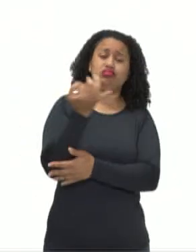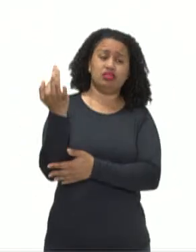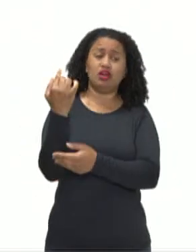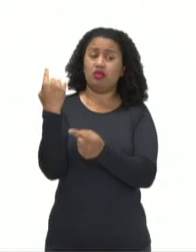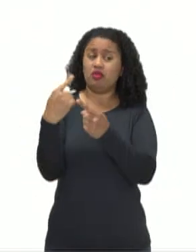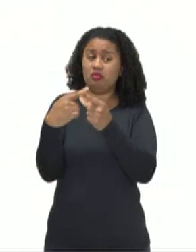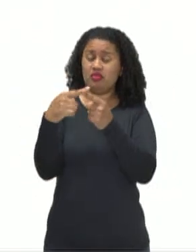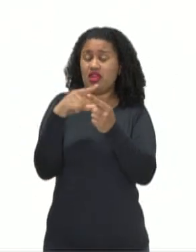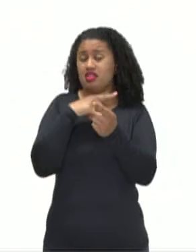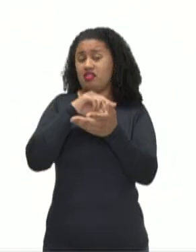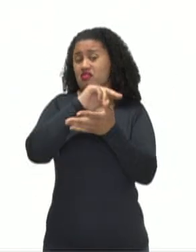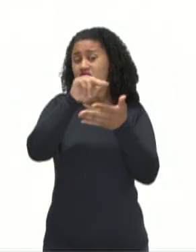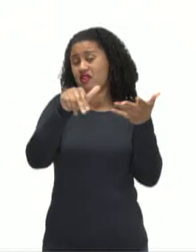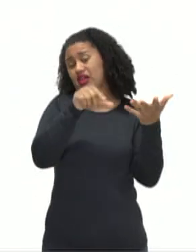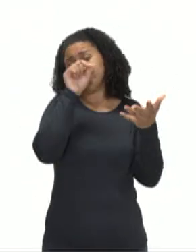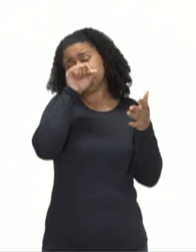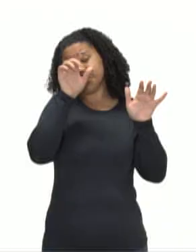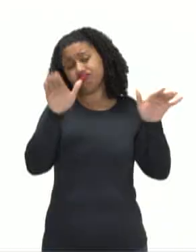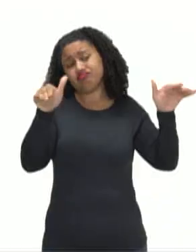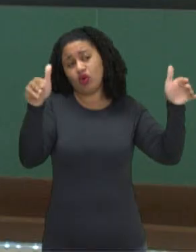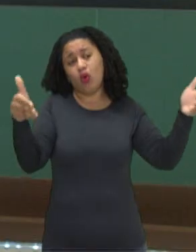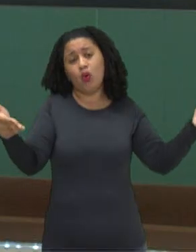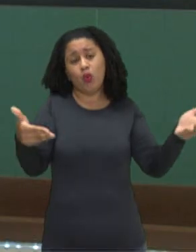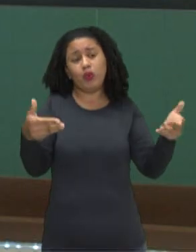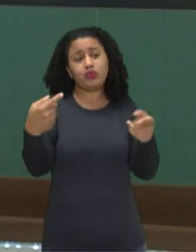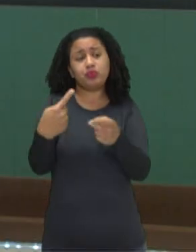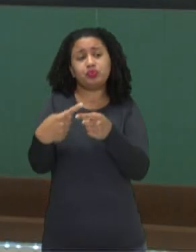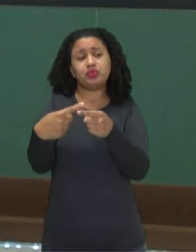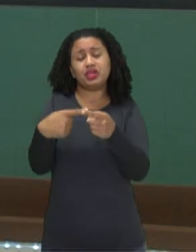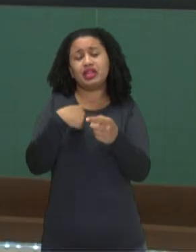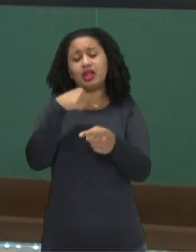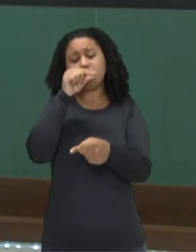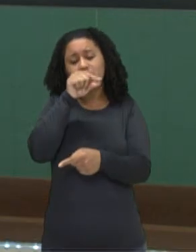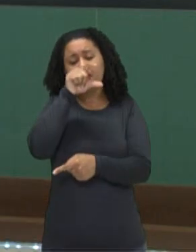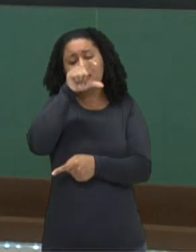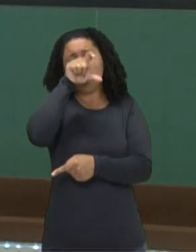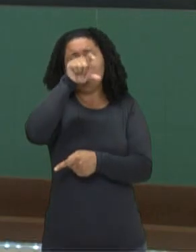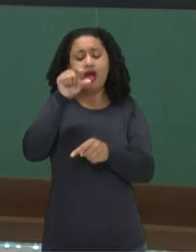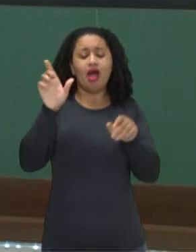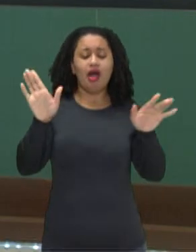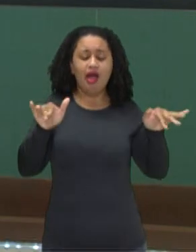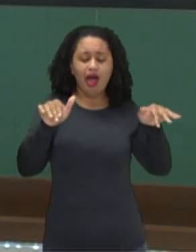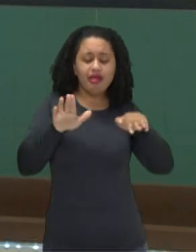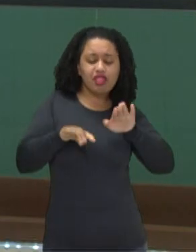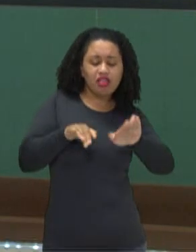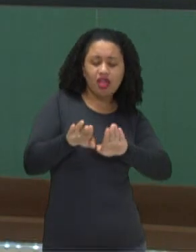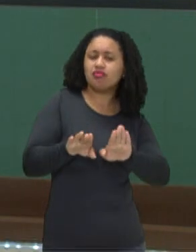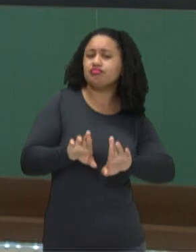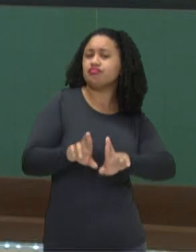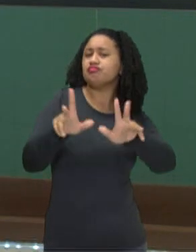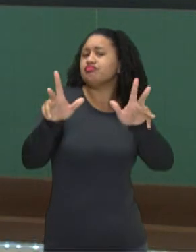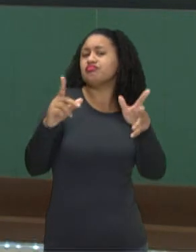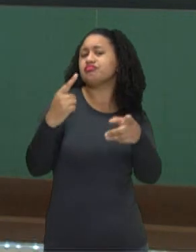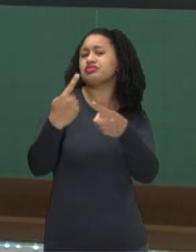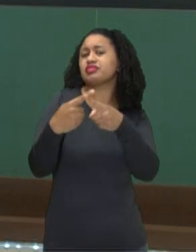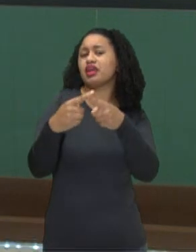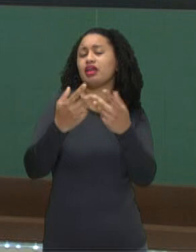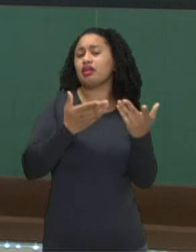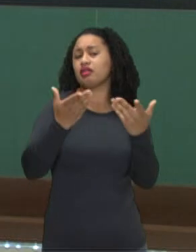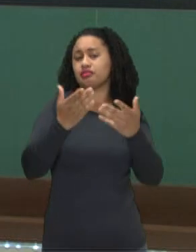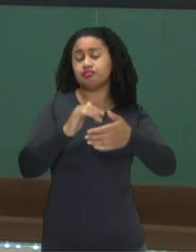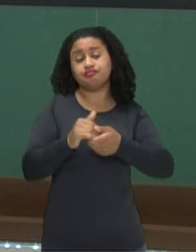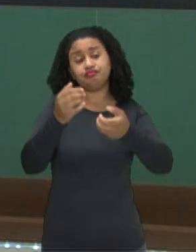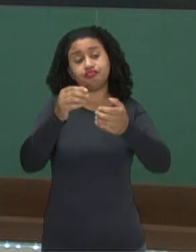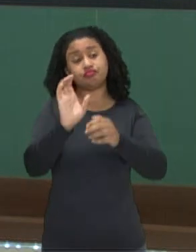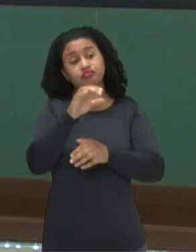tanta variedade de aves hoje? Por que elas têm bicos, asas, pernas tão diferentes? A